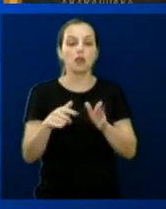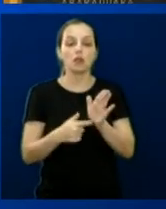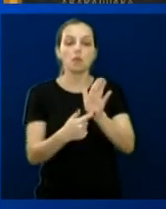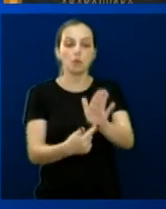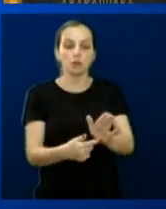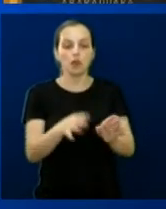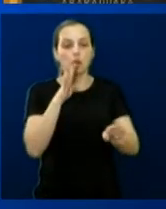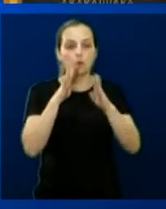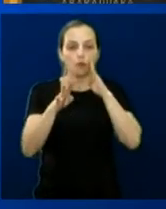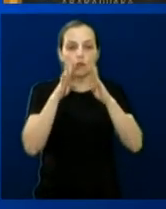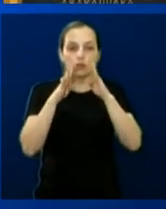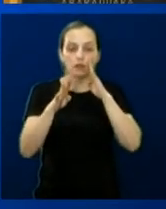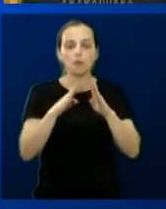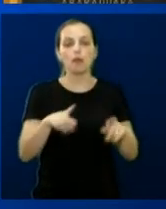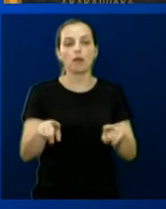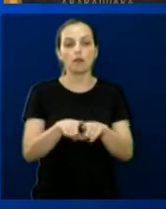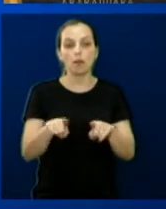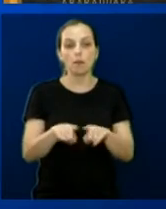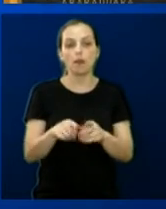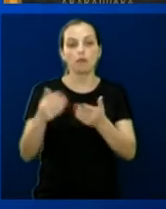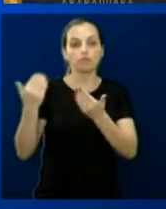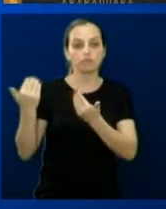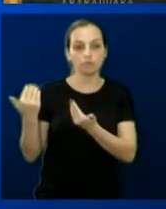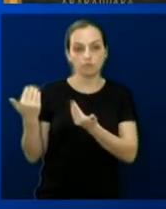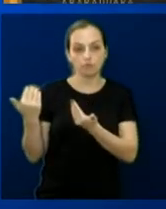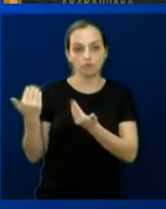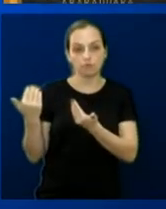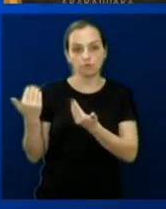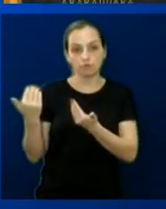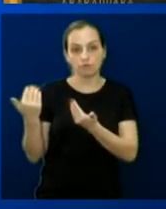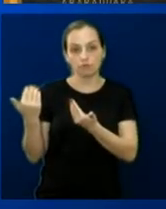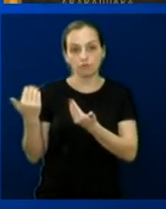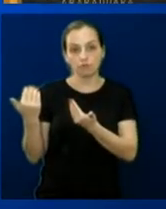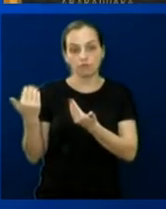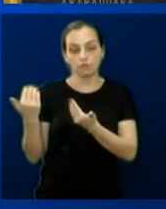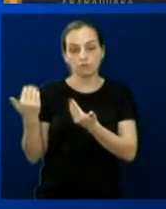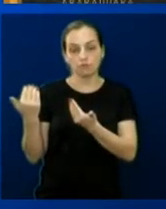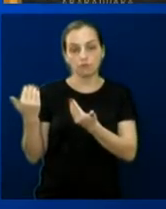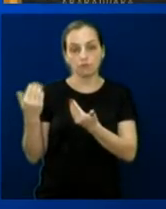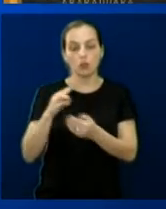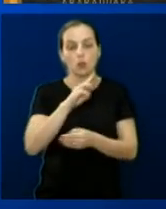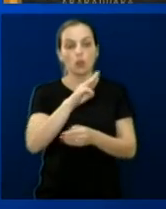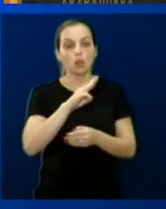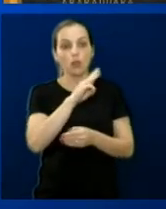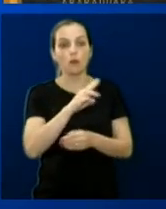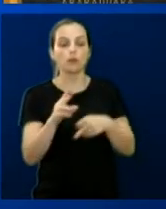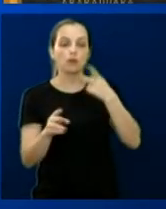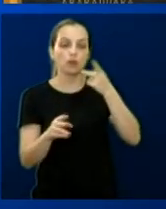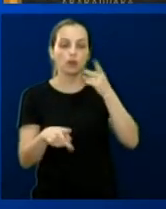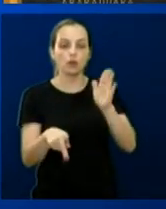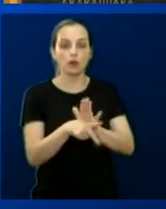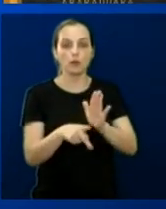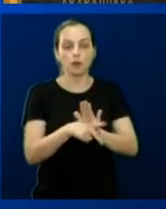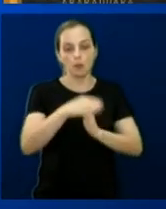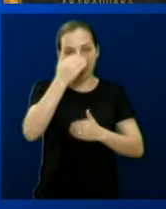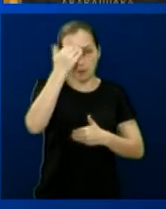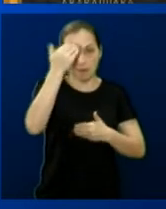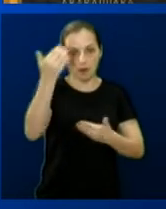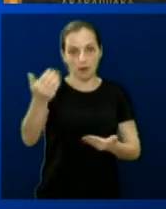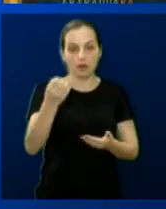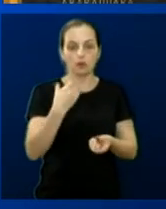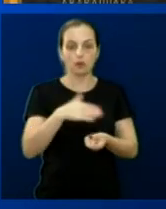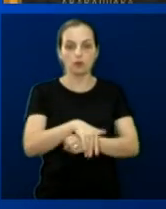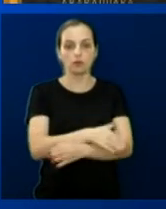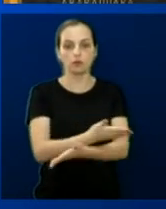No Facebook a gente tem a página também Tainara Faria e o nosso site é tainarafarioficial.com.br Muito obrigada e boa